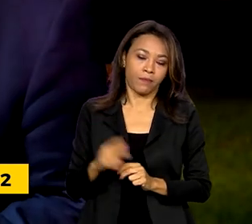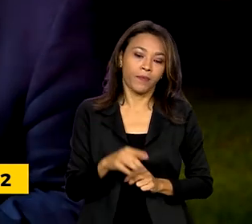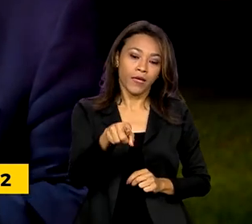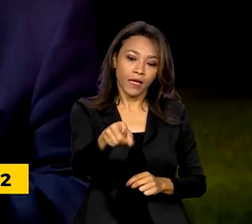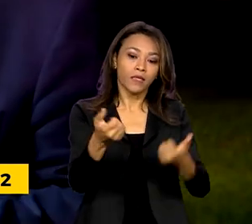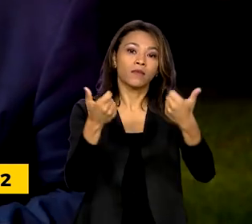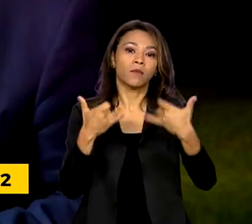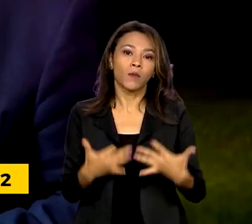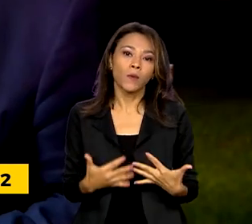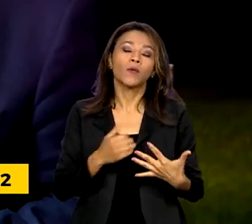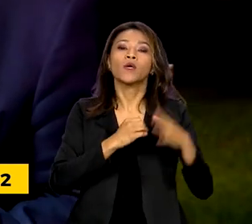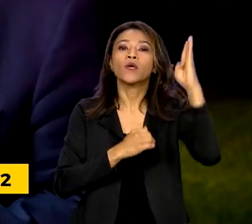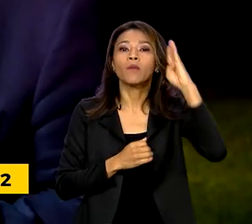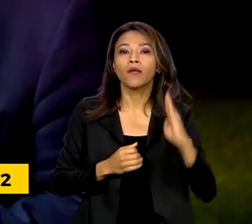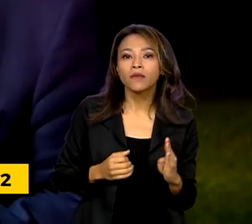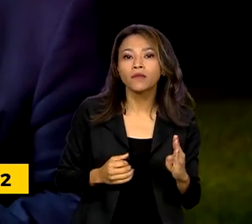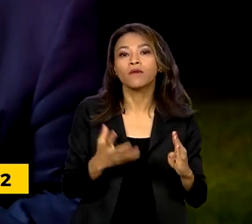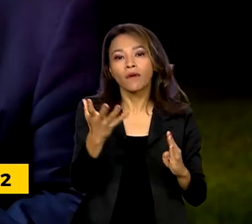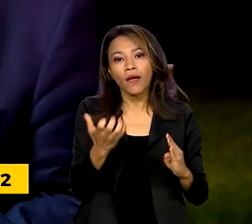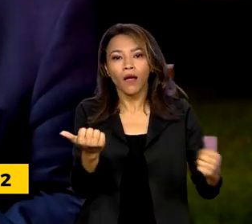dito, que o Brasil está disposto a cooperar com a paz.